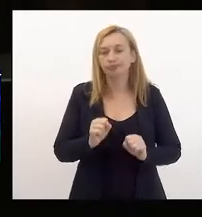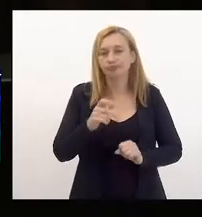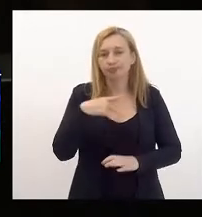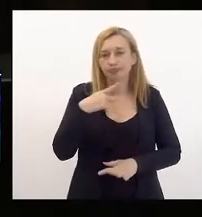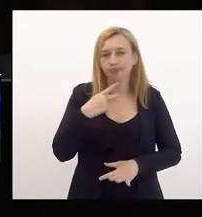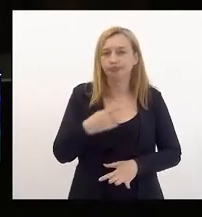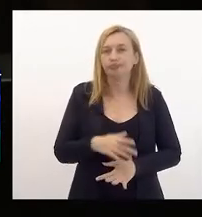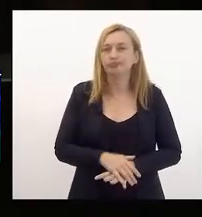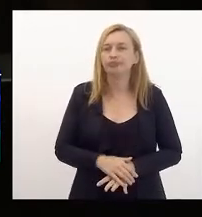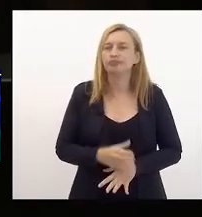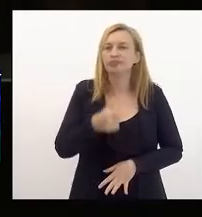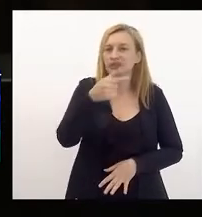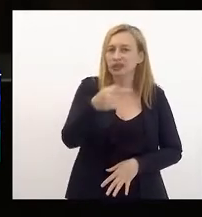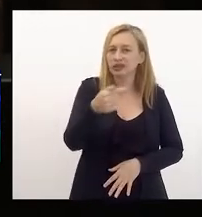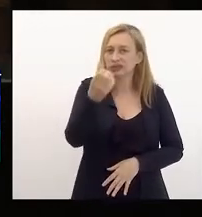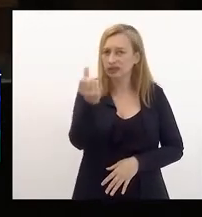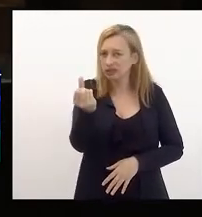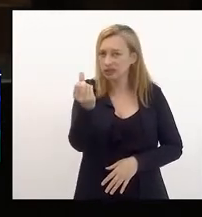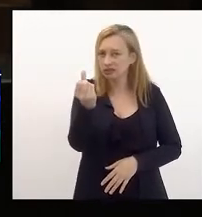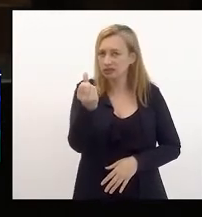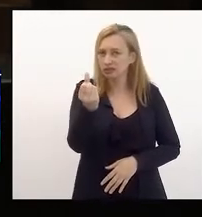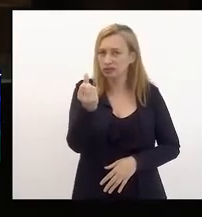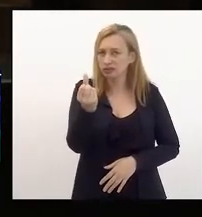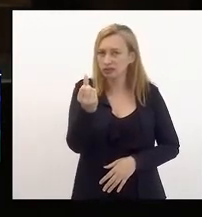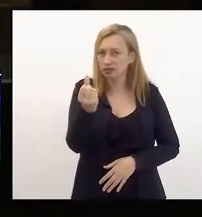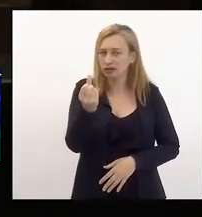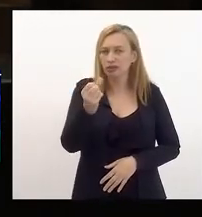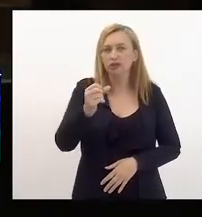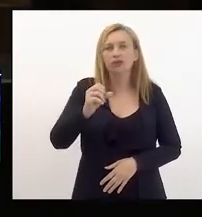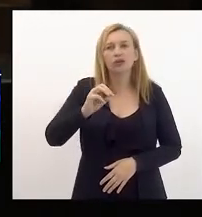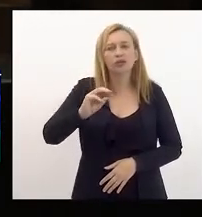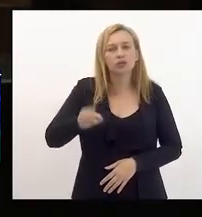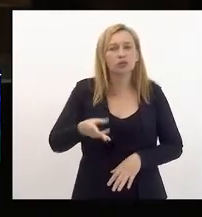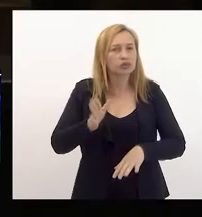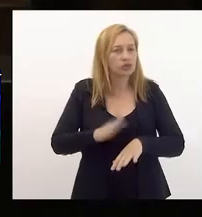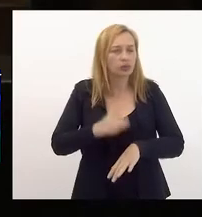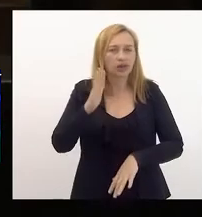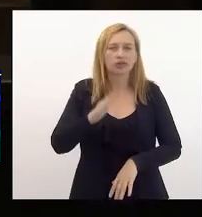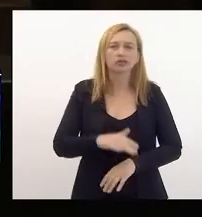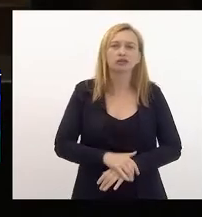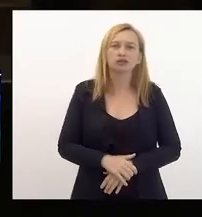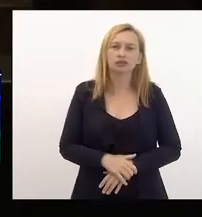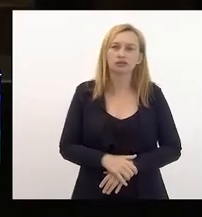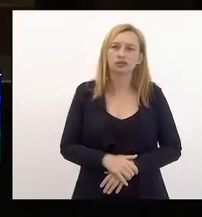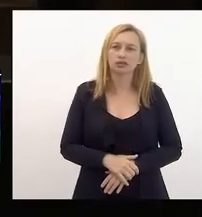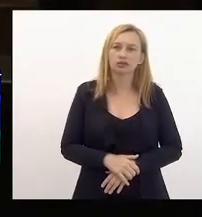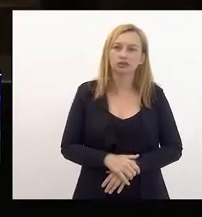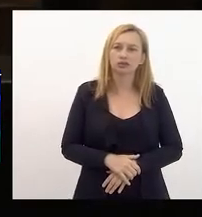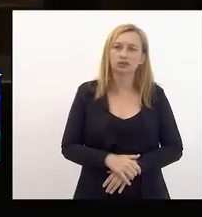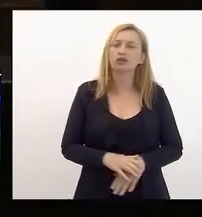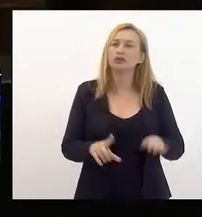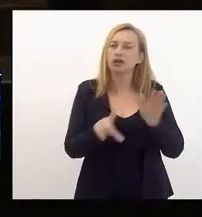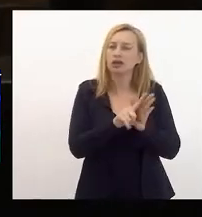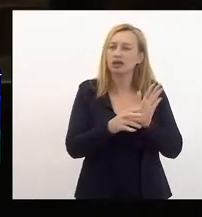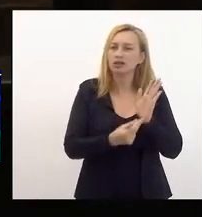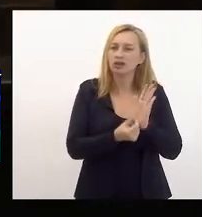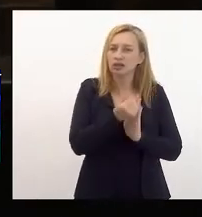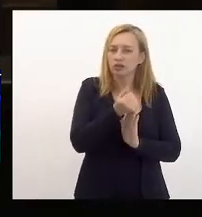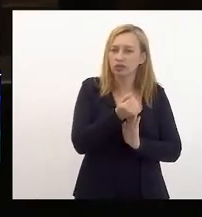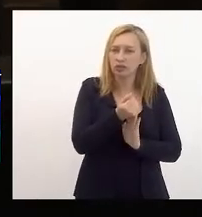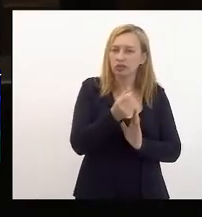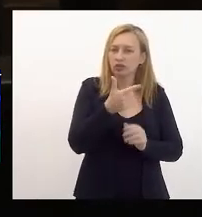está com 76 milhões a mais na lua de 2022